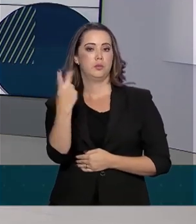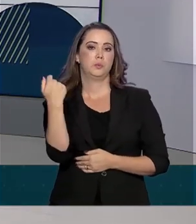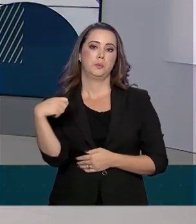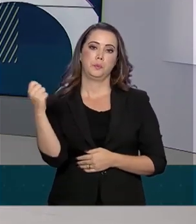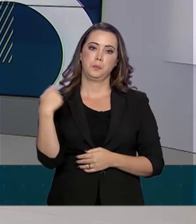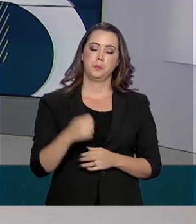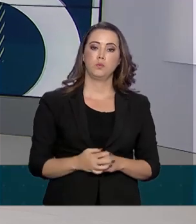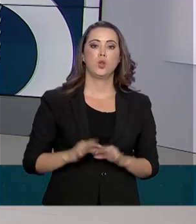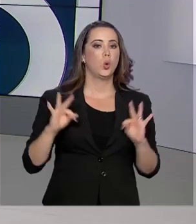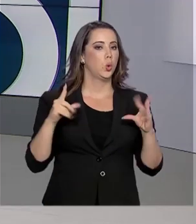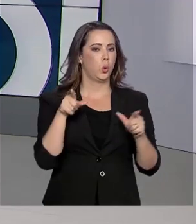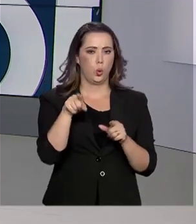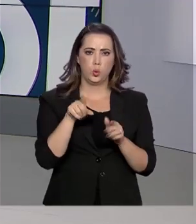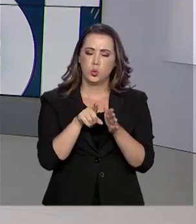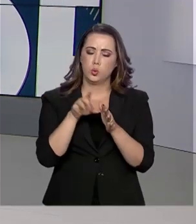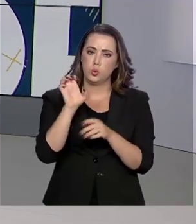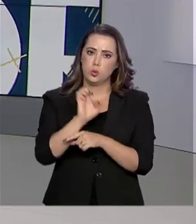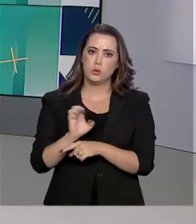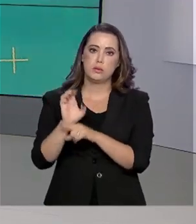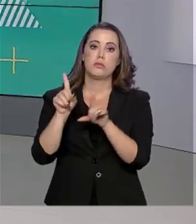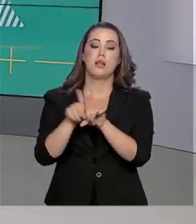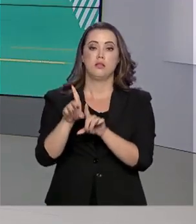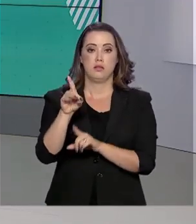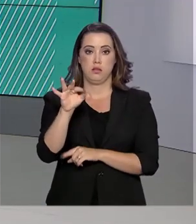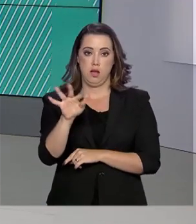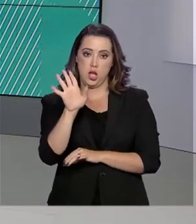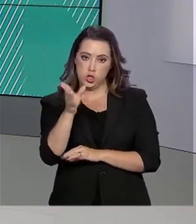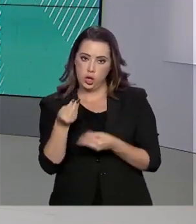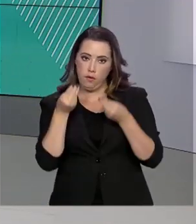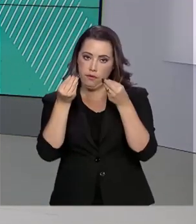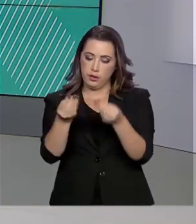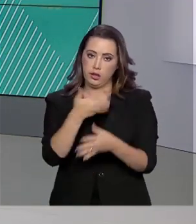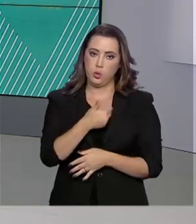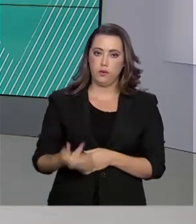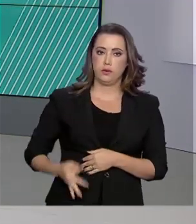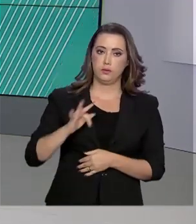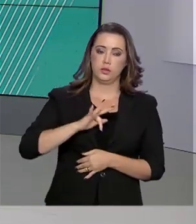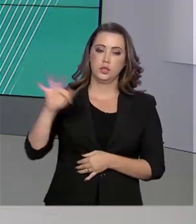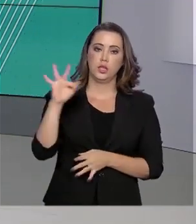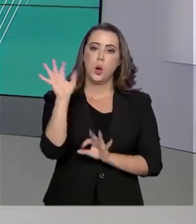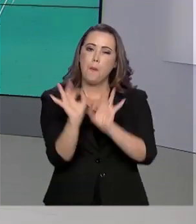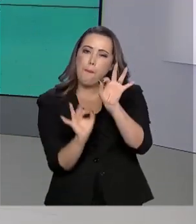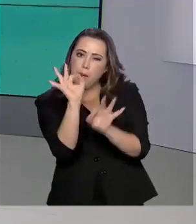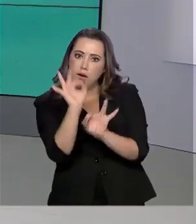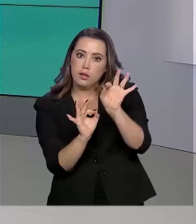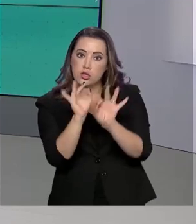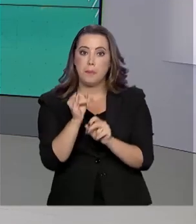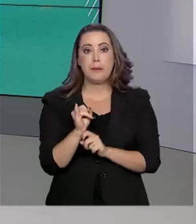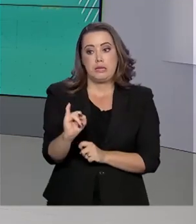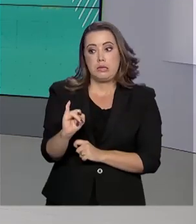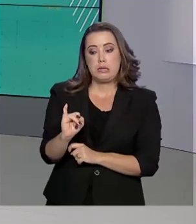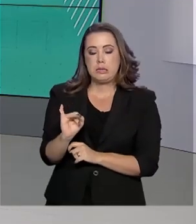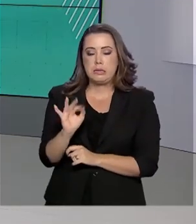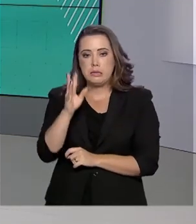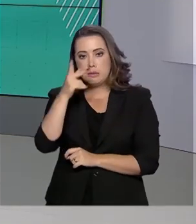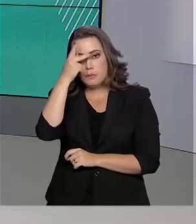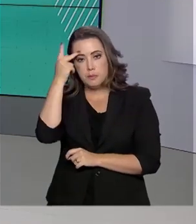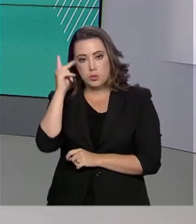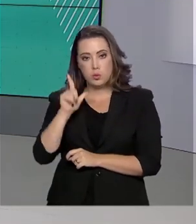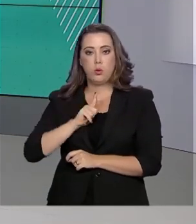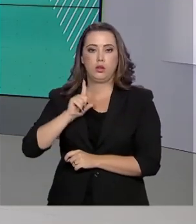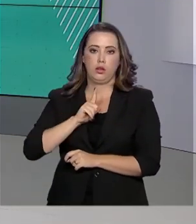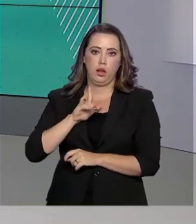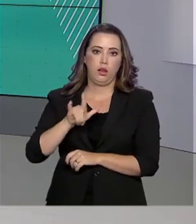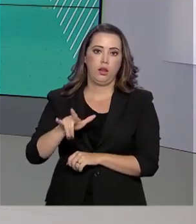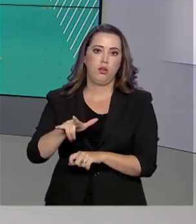do Sul. E todos os estados e o Distrito Federal já entregaram ao Governo Federal o plano de contingência para o coronavírus. O